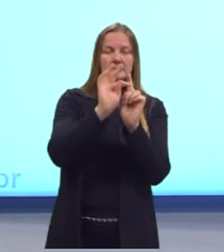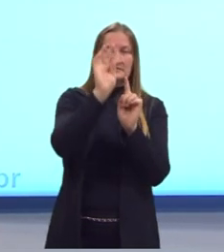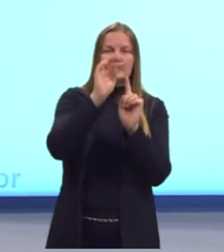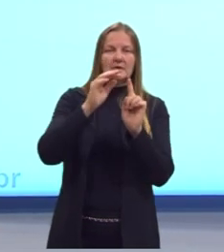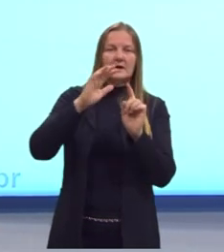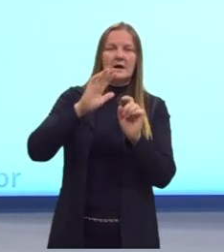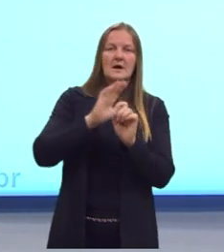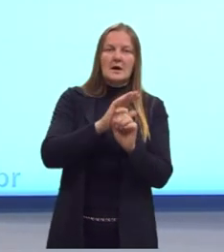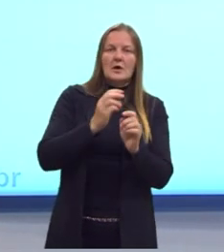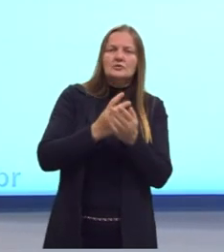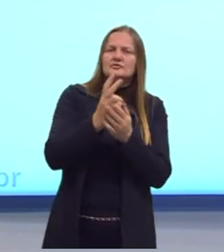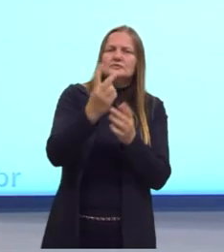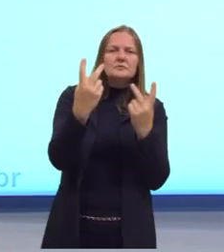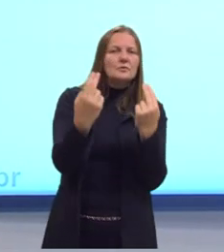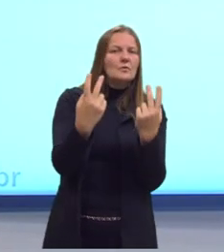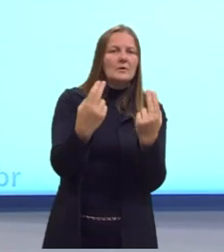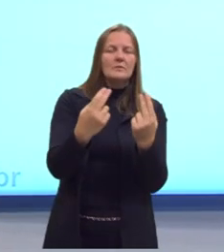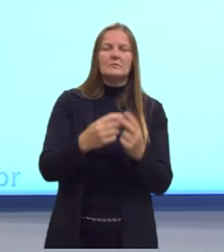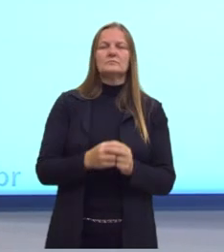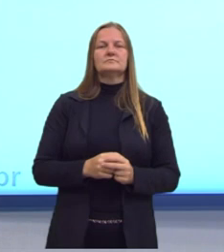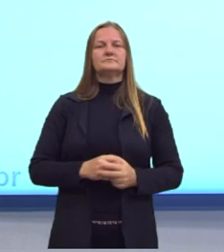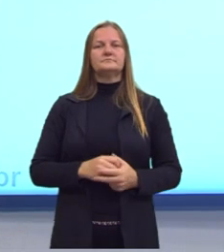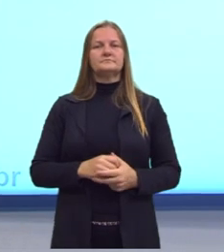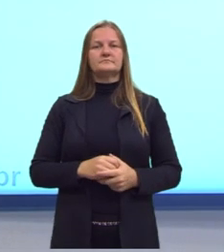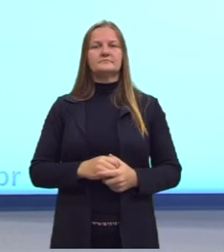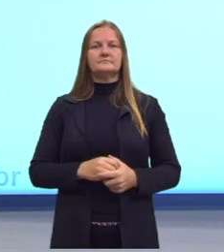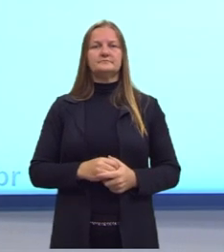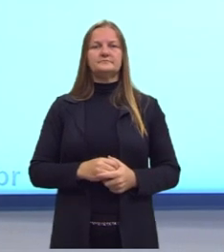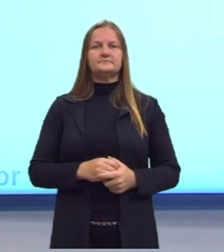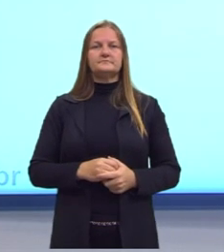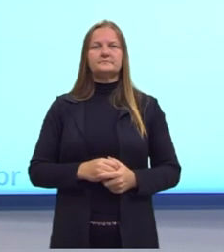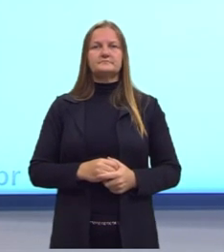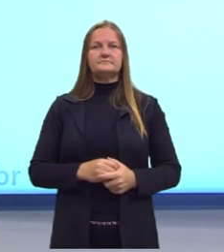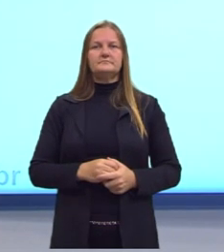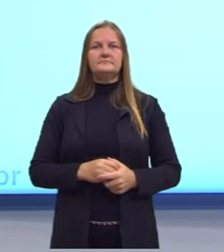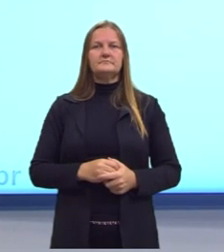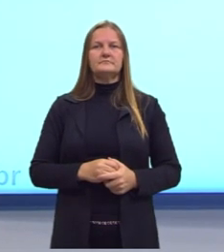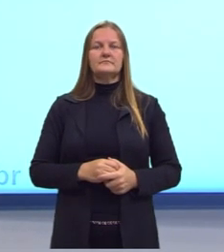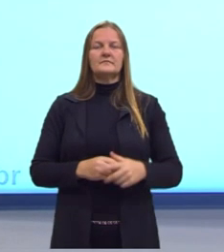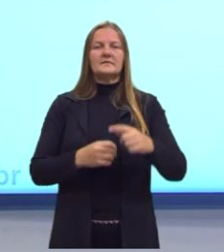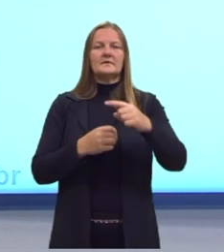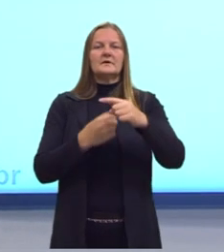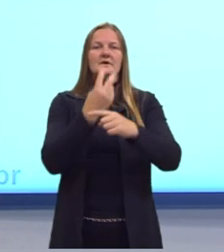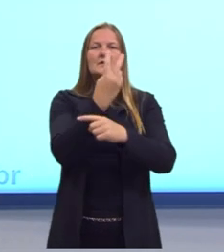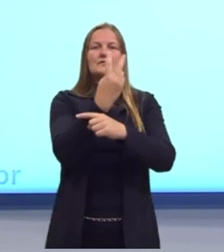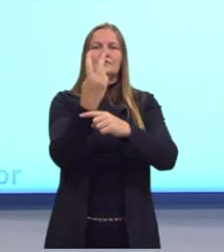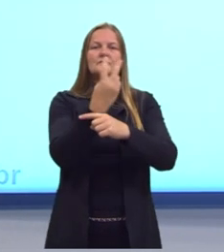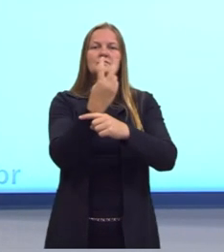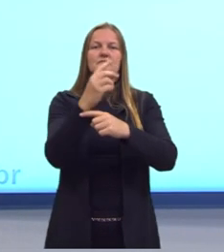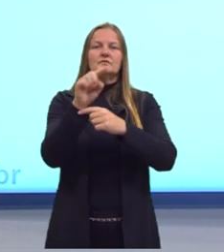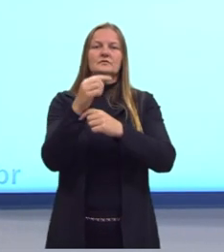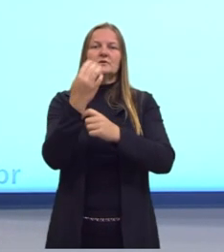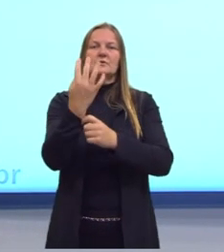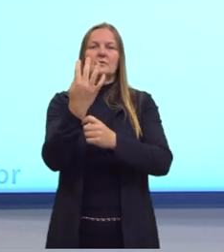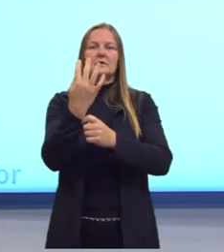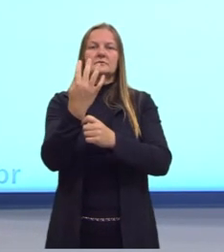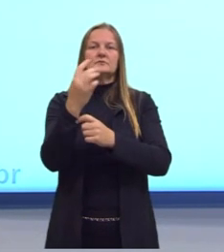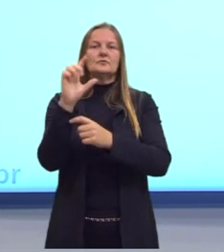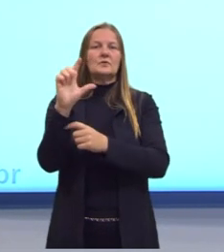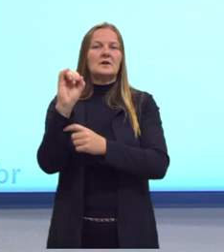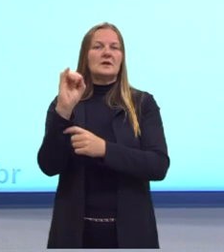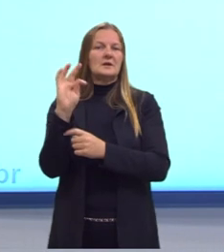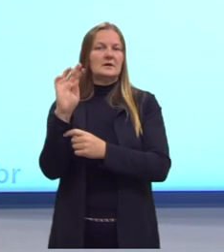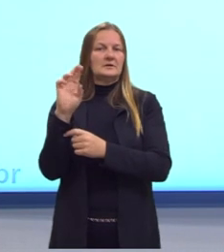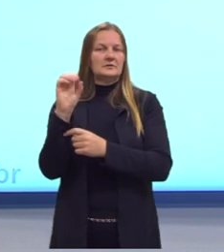Qualquer gás em temperatura e pressão constante ocupa 22,4 litros